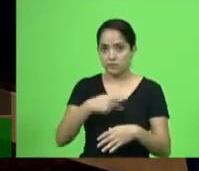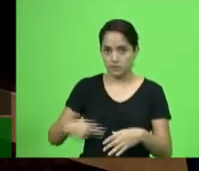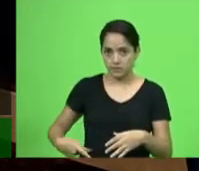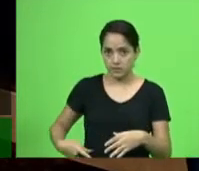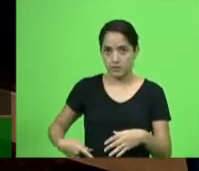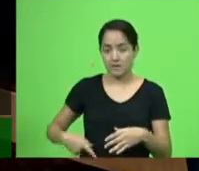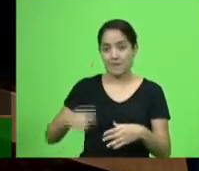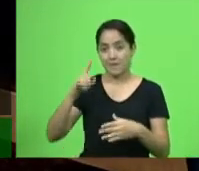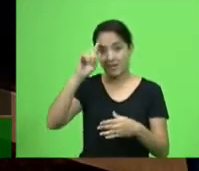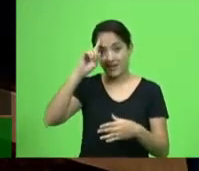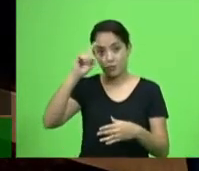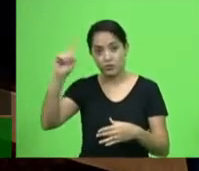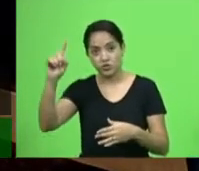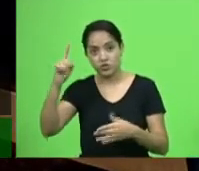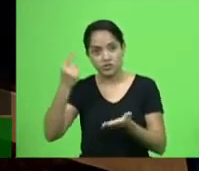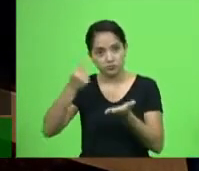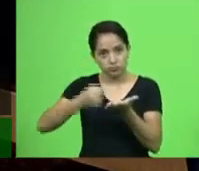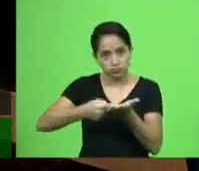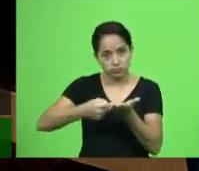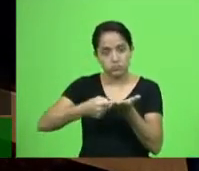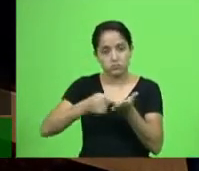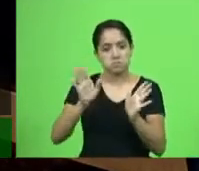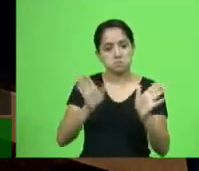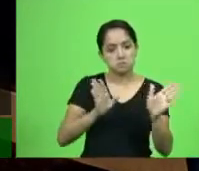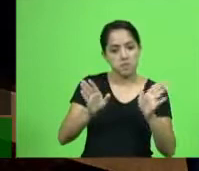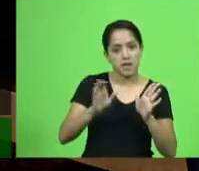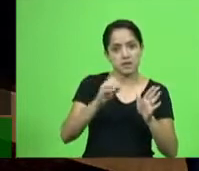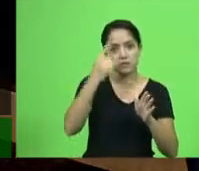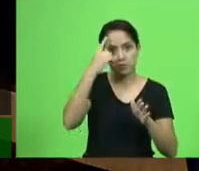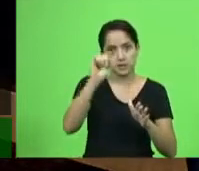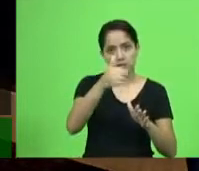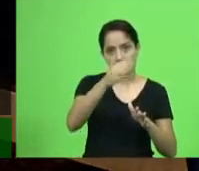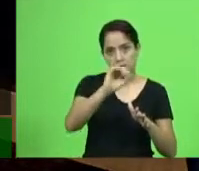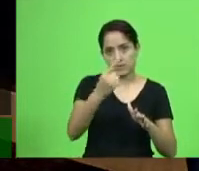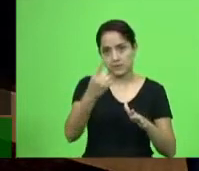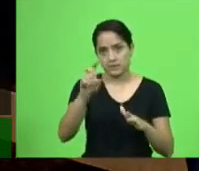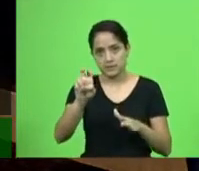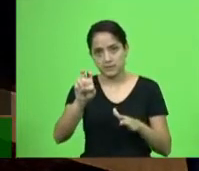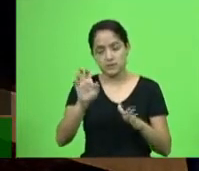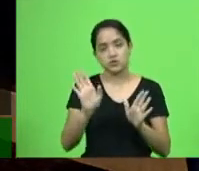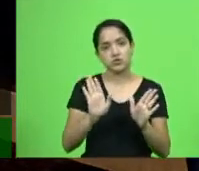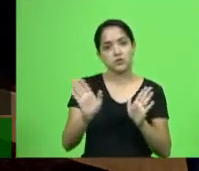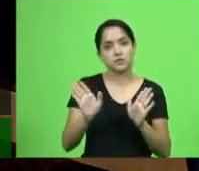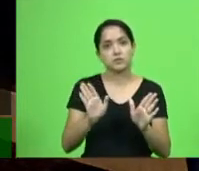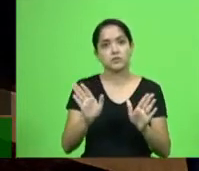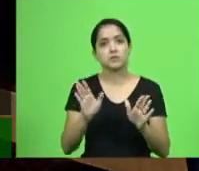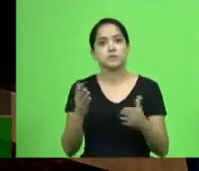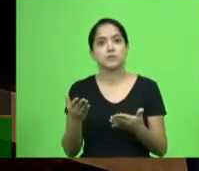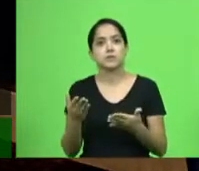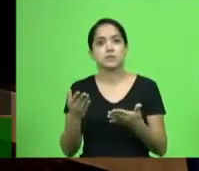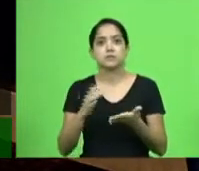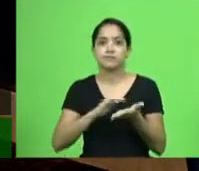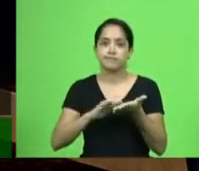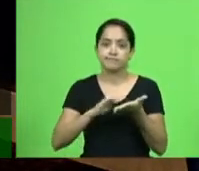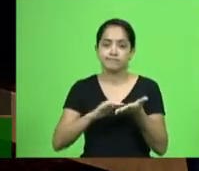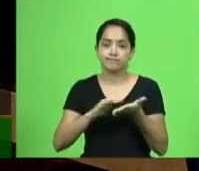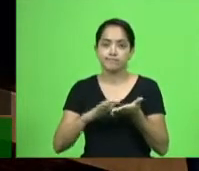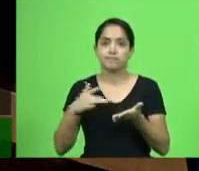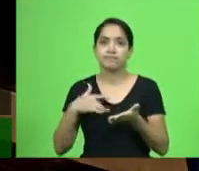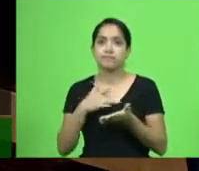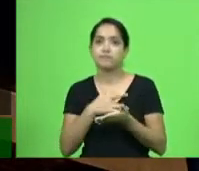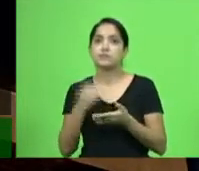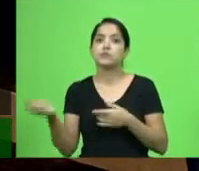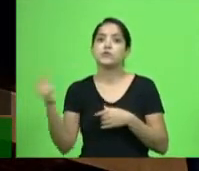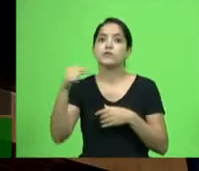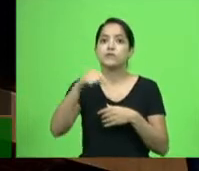de convocação obedeça um prazo aí de 10 a 15 dias, para que o secretário possa ter a sua agenda,